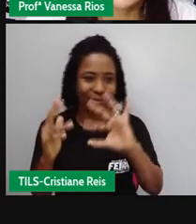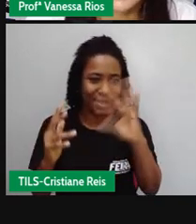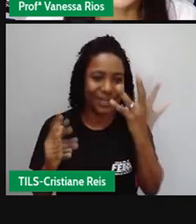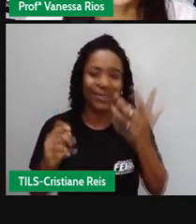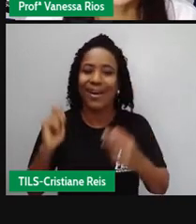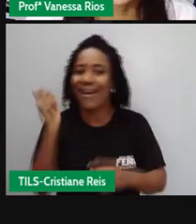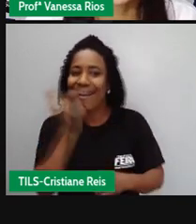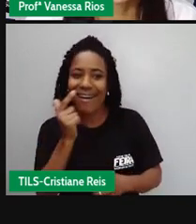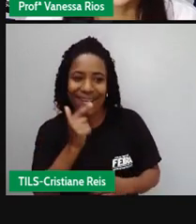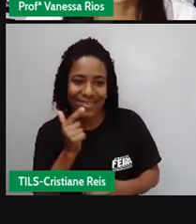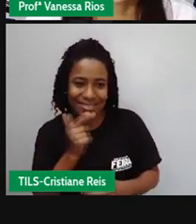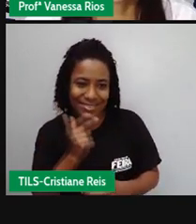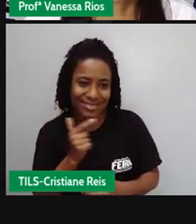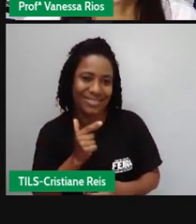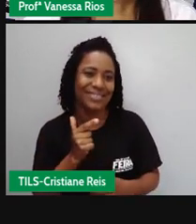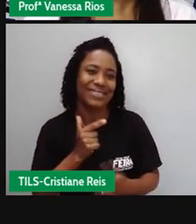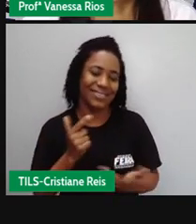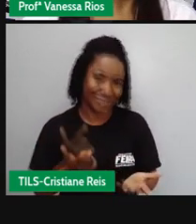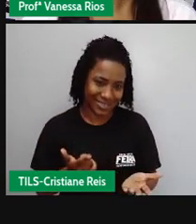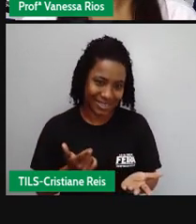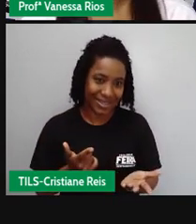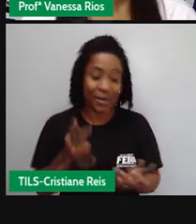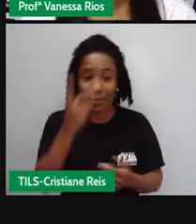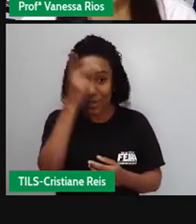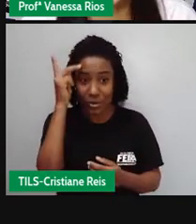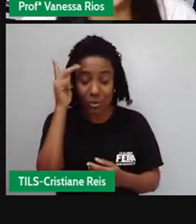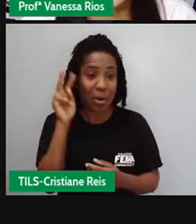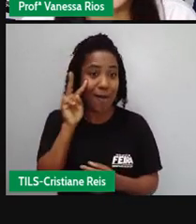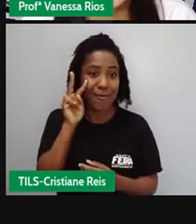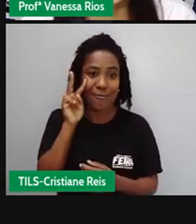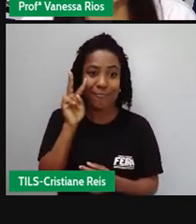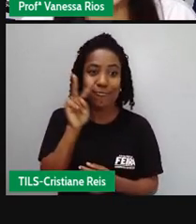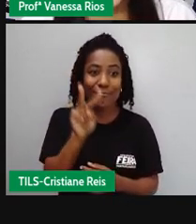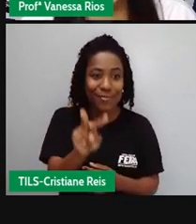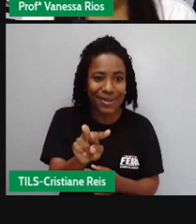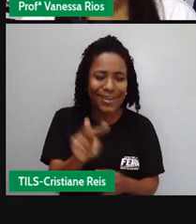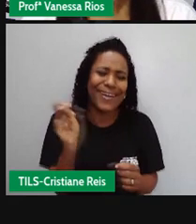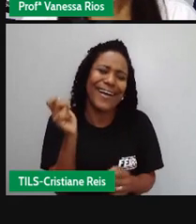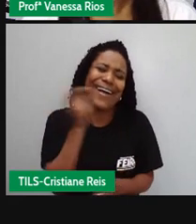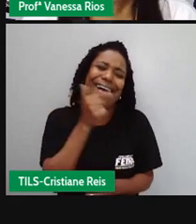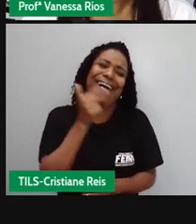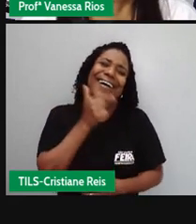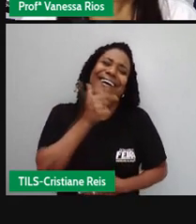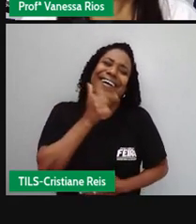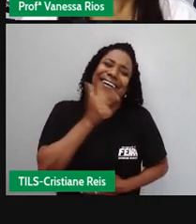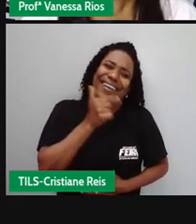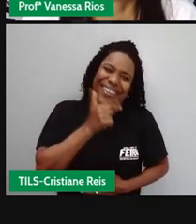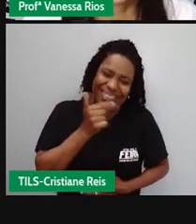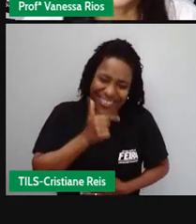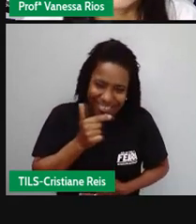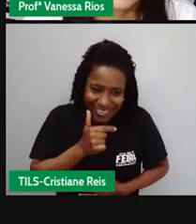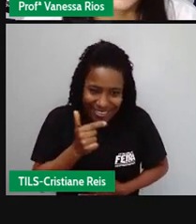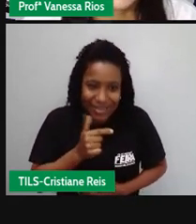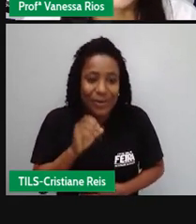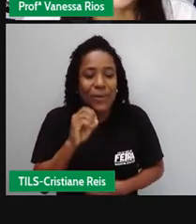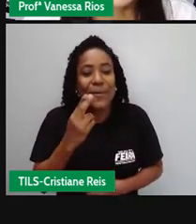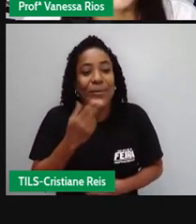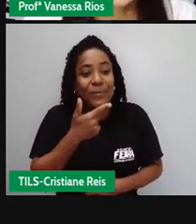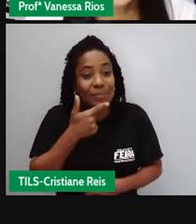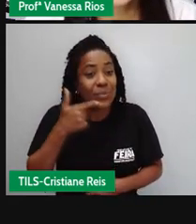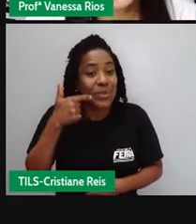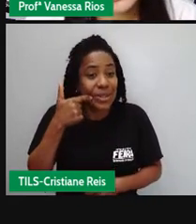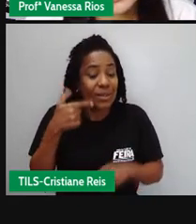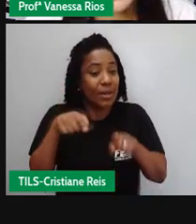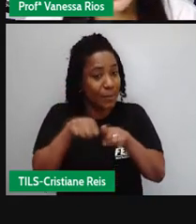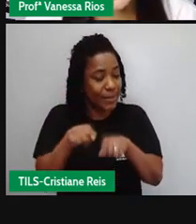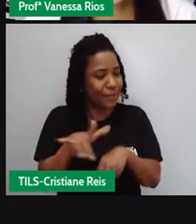engraçadas, de situações que despertam ali, né, a risada ou o humor e